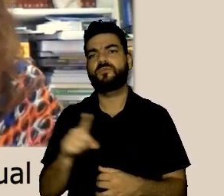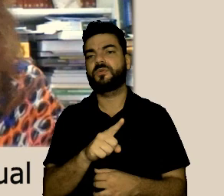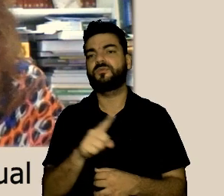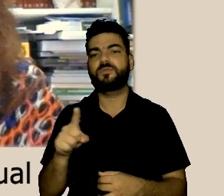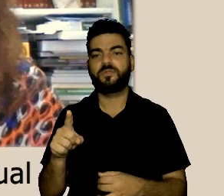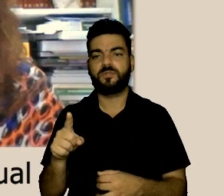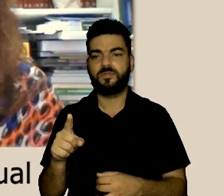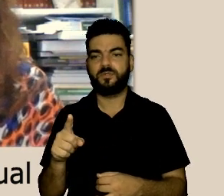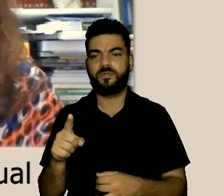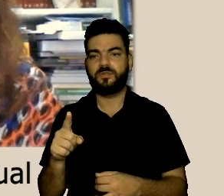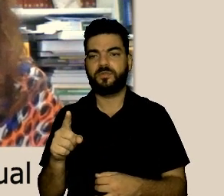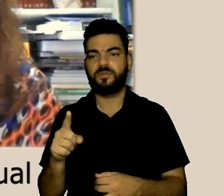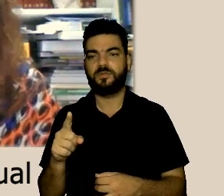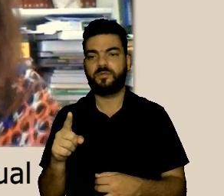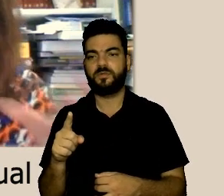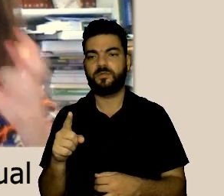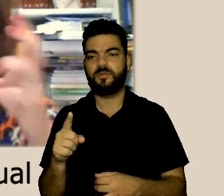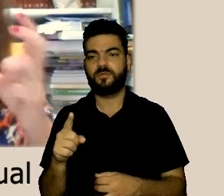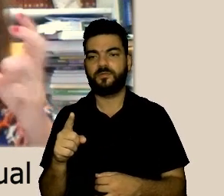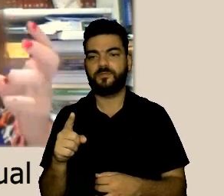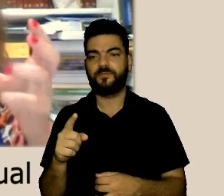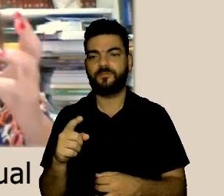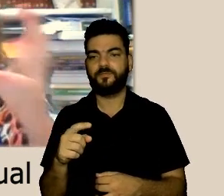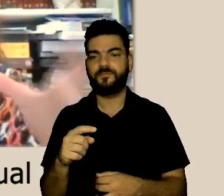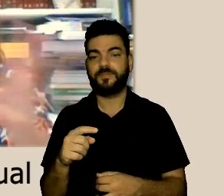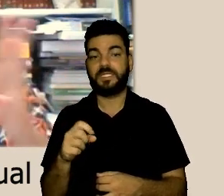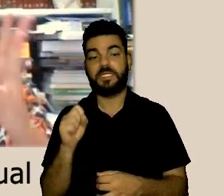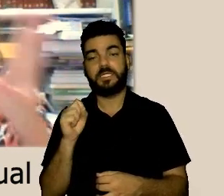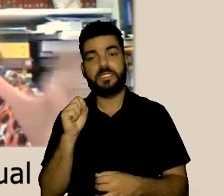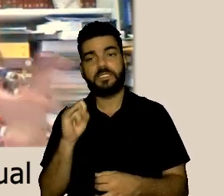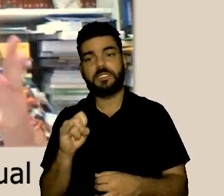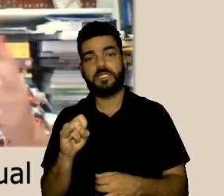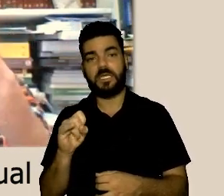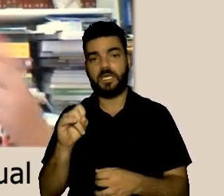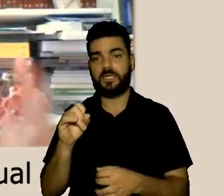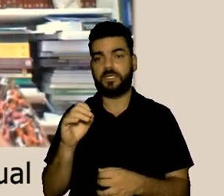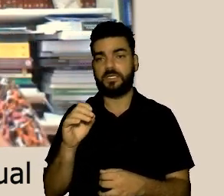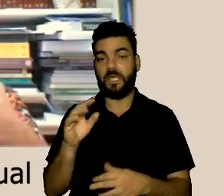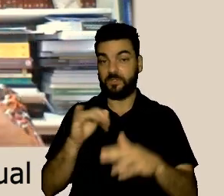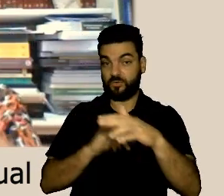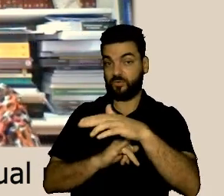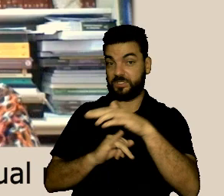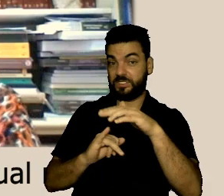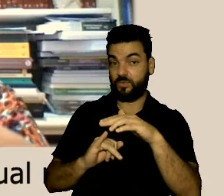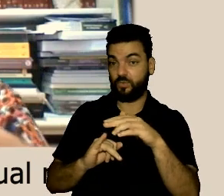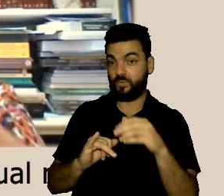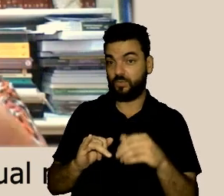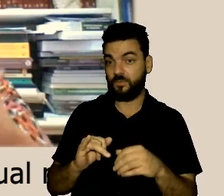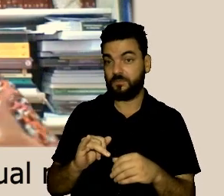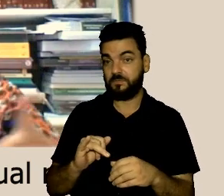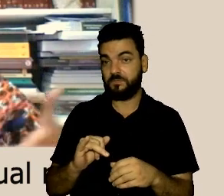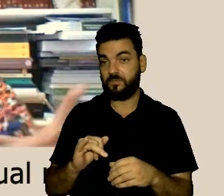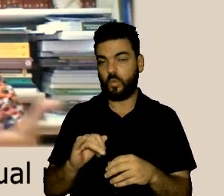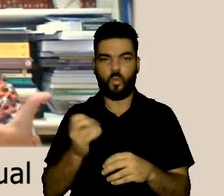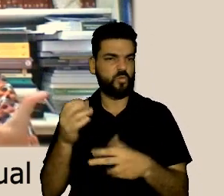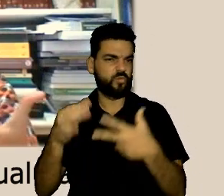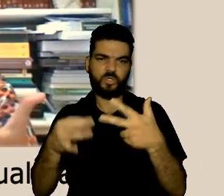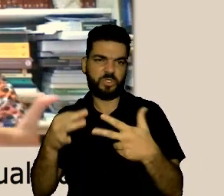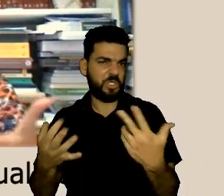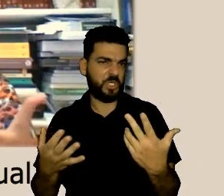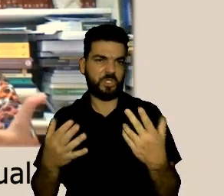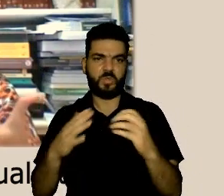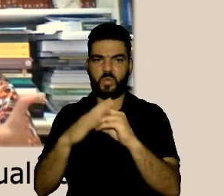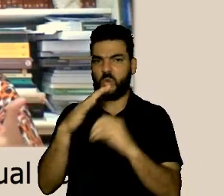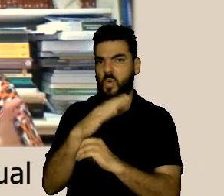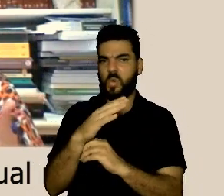agora Jocely uma provocação para vocês duas até para o senhor Francisco se a